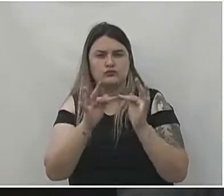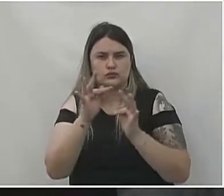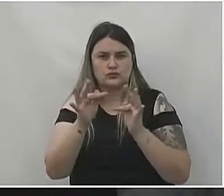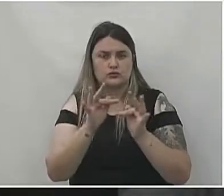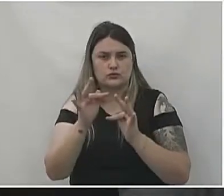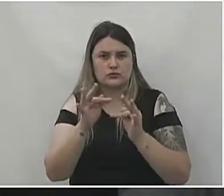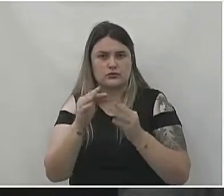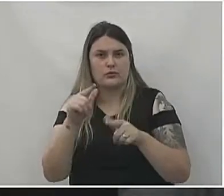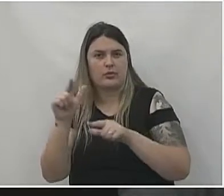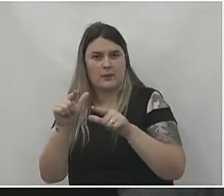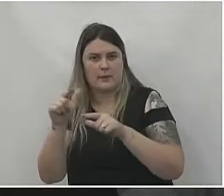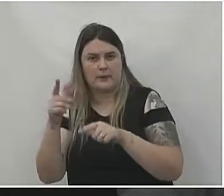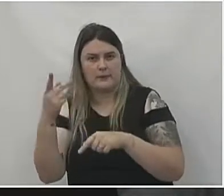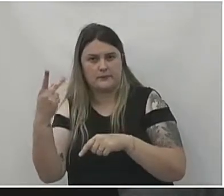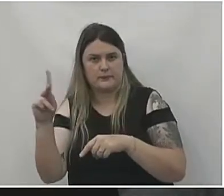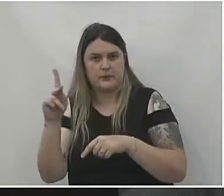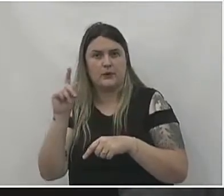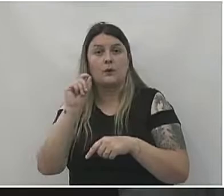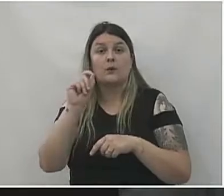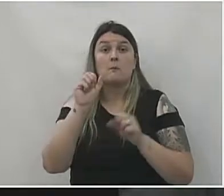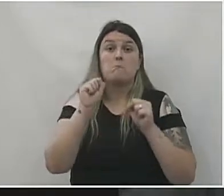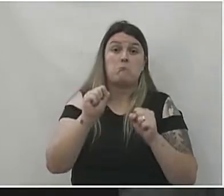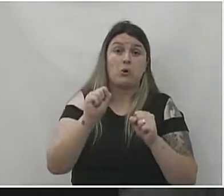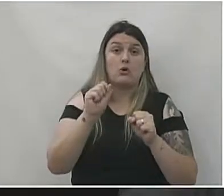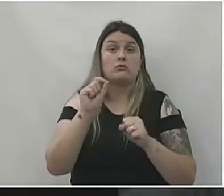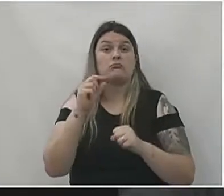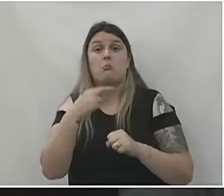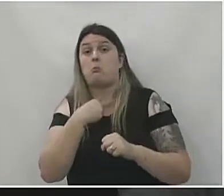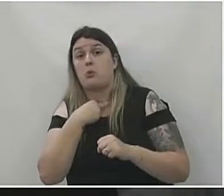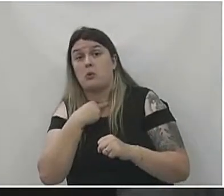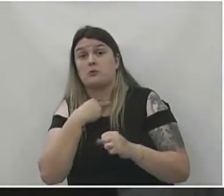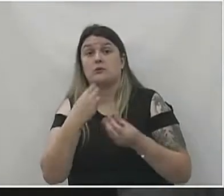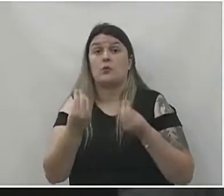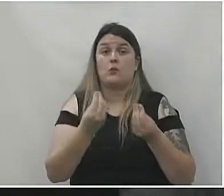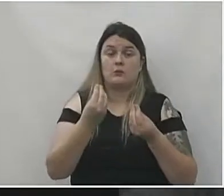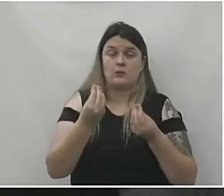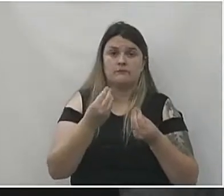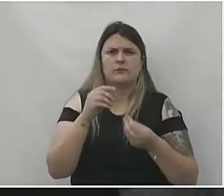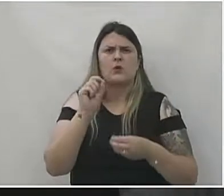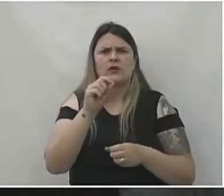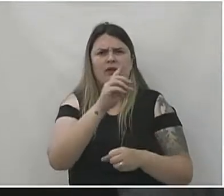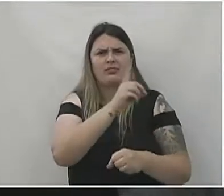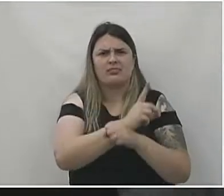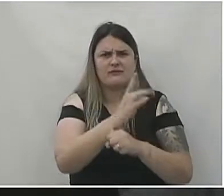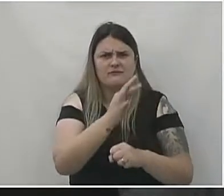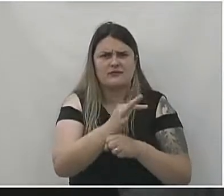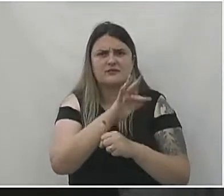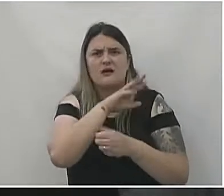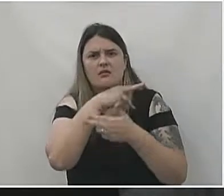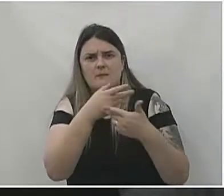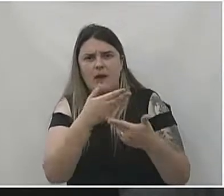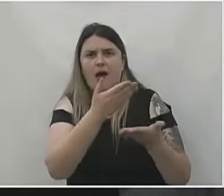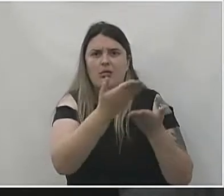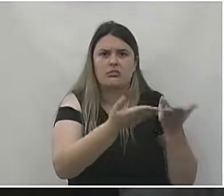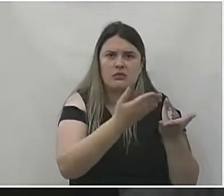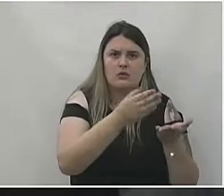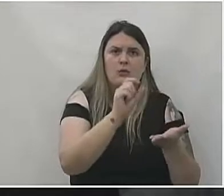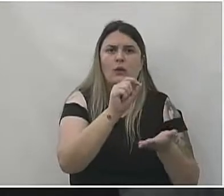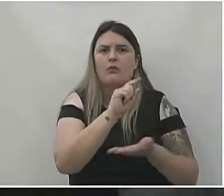forma de trabalho deles, o que pode, o que não pode, o que a Defesa Animal atende ou não.